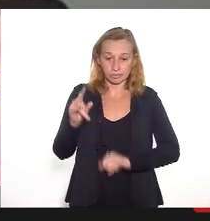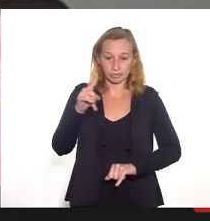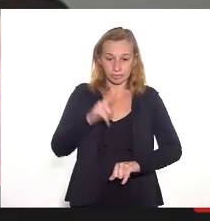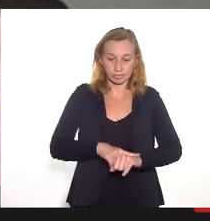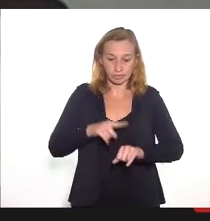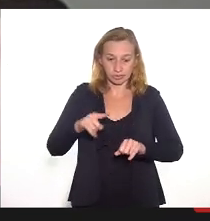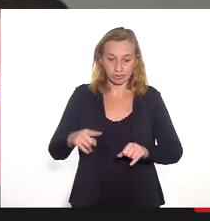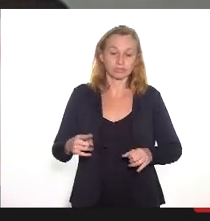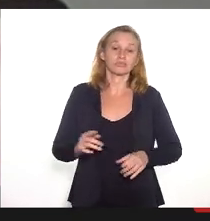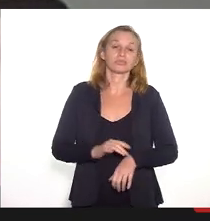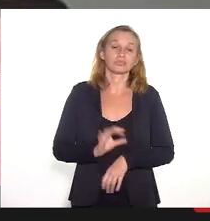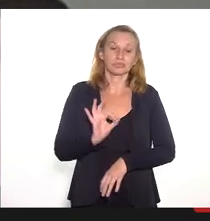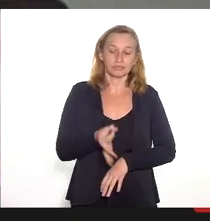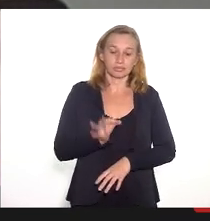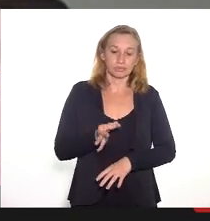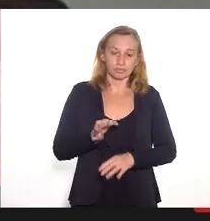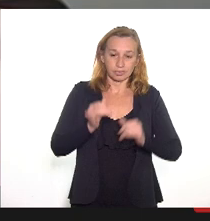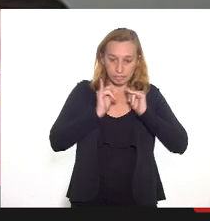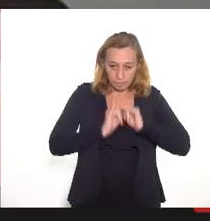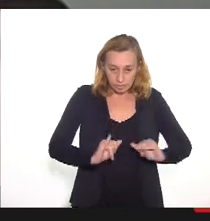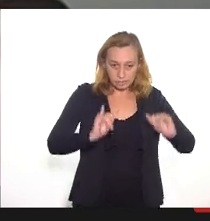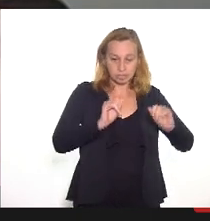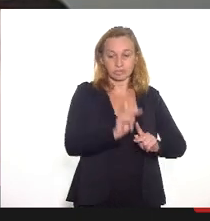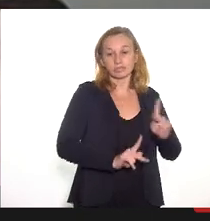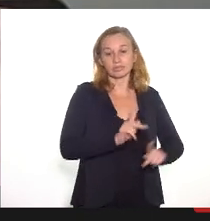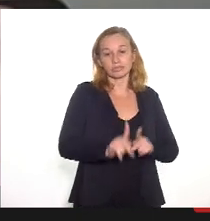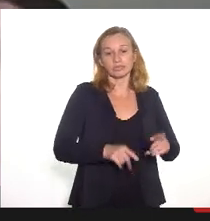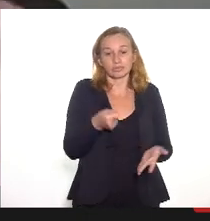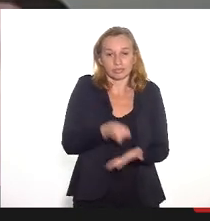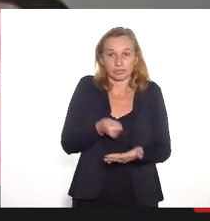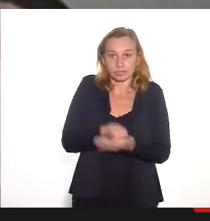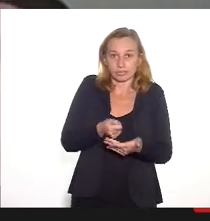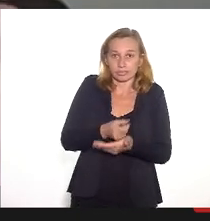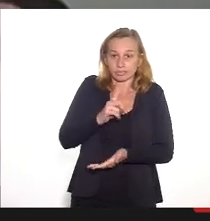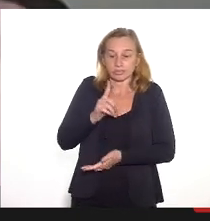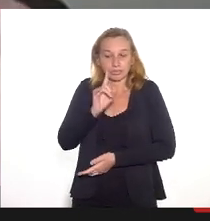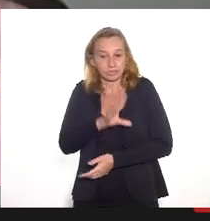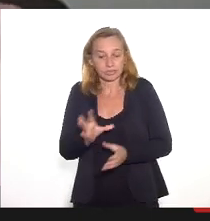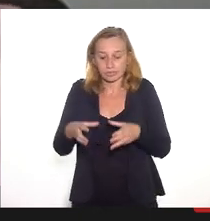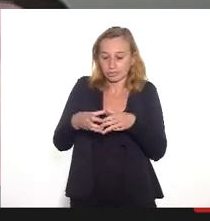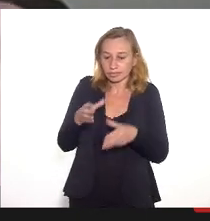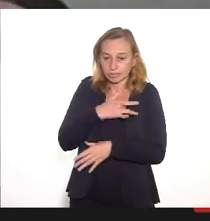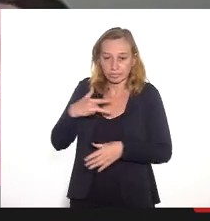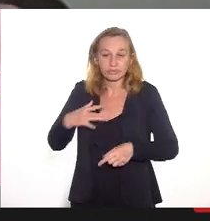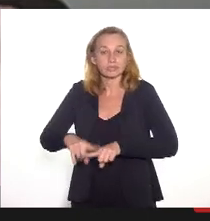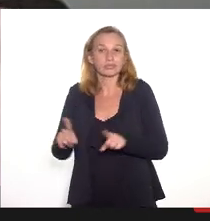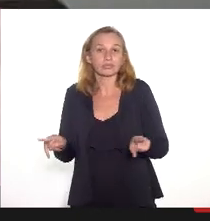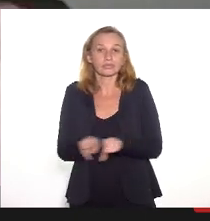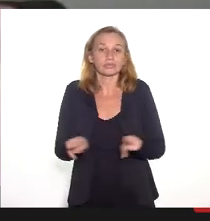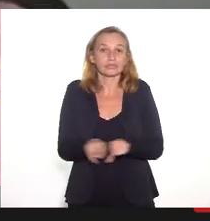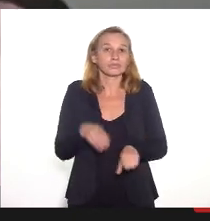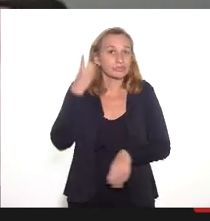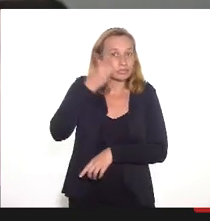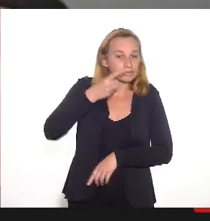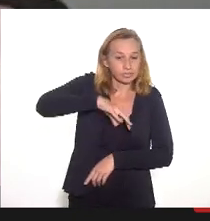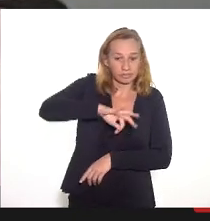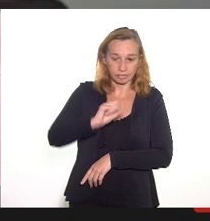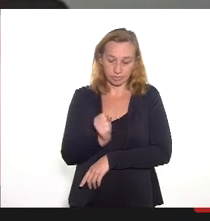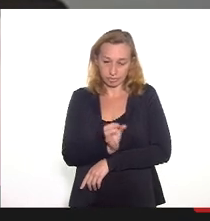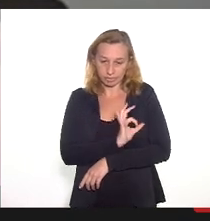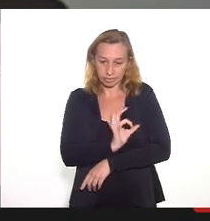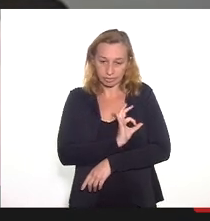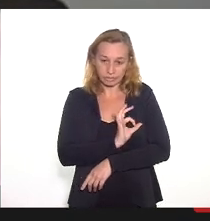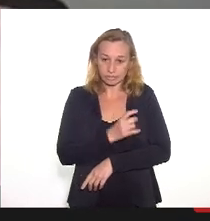que a gente possa repassar para a população que tanto cobra não só a Comissão de Saúde como também, né, deputada Marta Rocha, os nossos